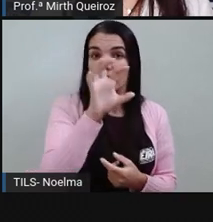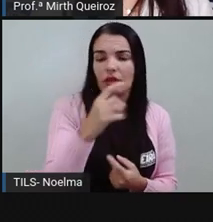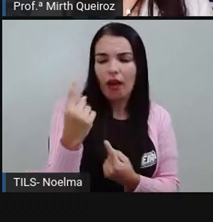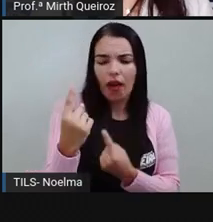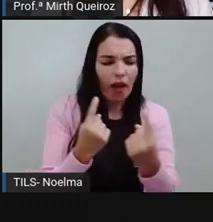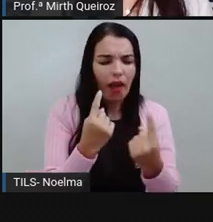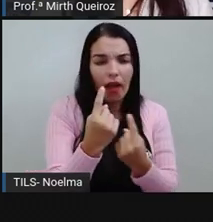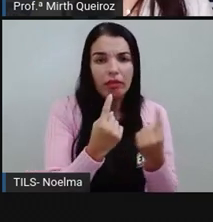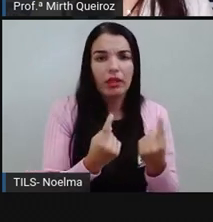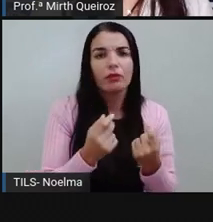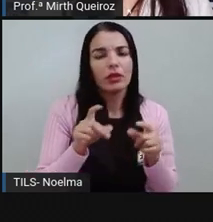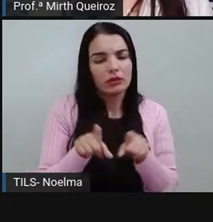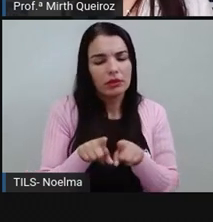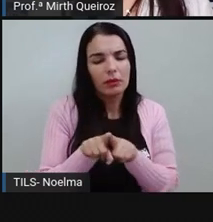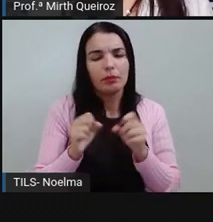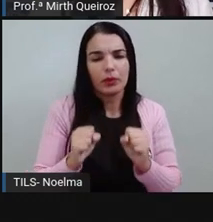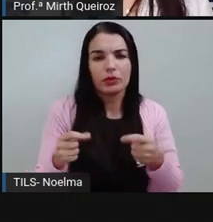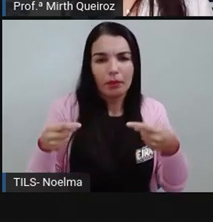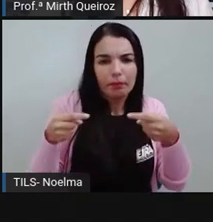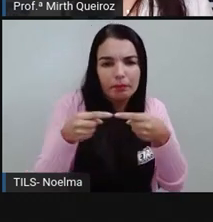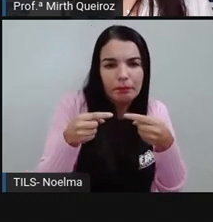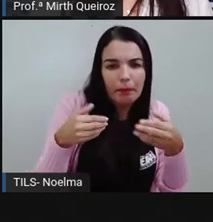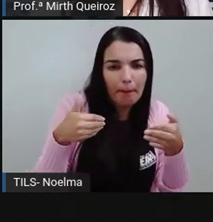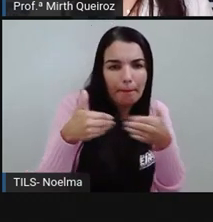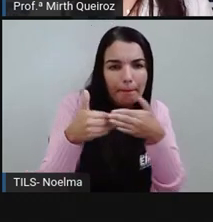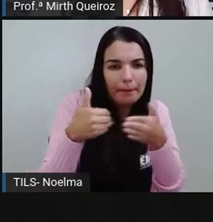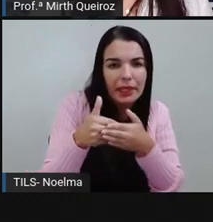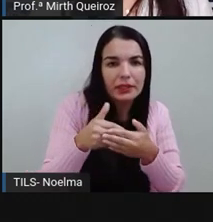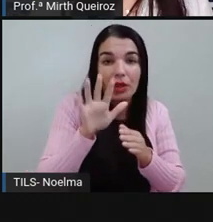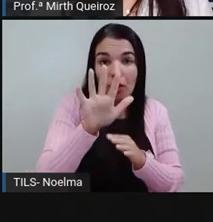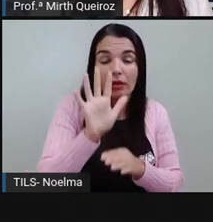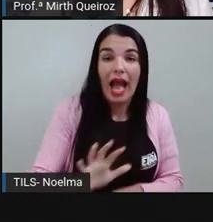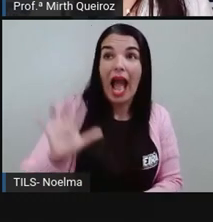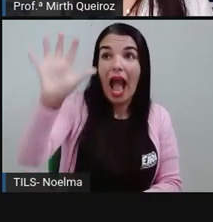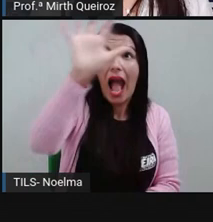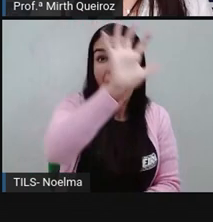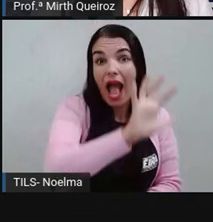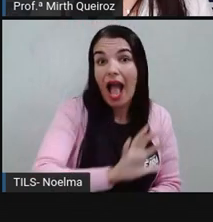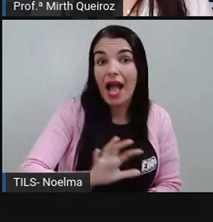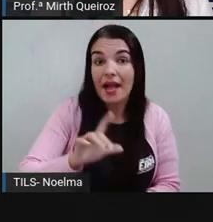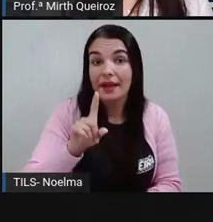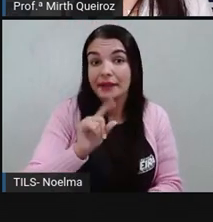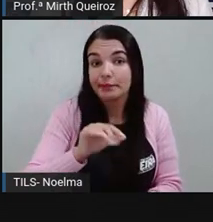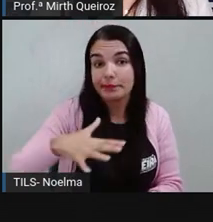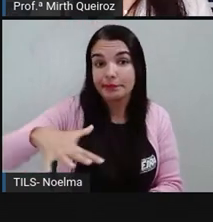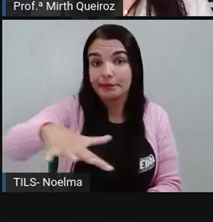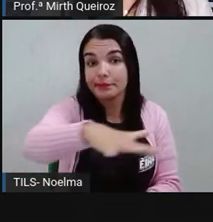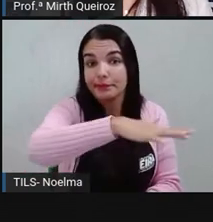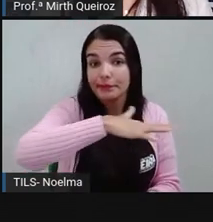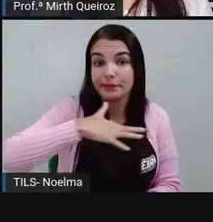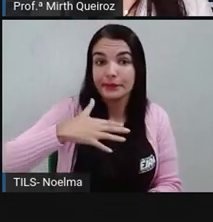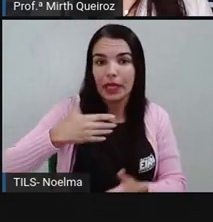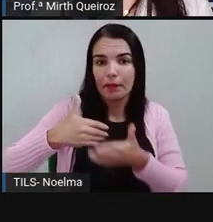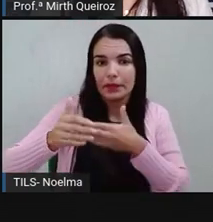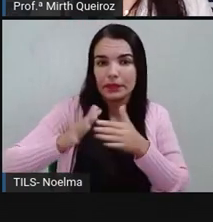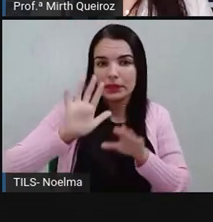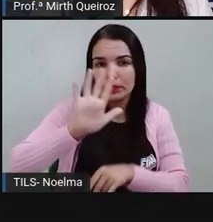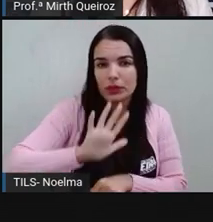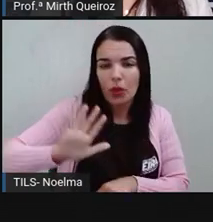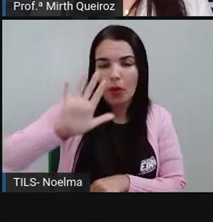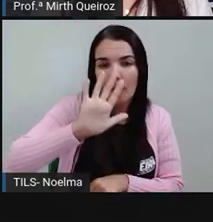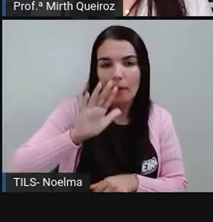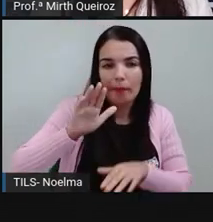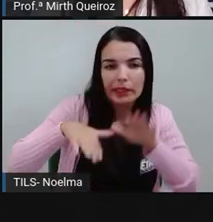que as aproximam. Aí, essa área da região norte, ela corresponde a 42,27